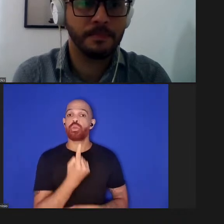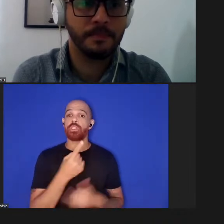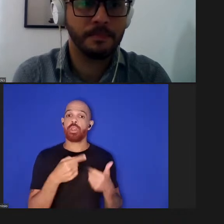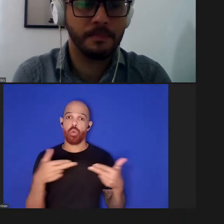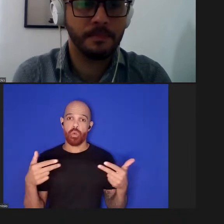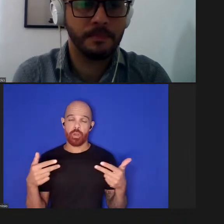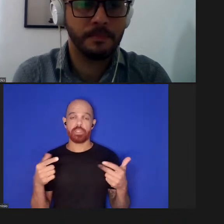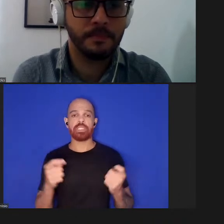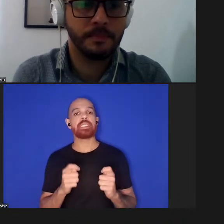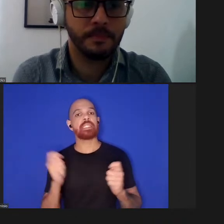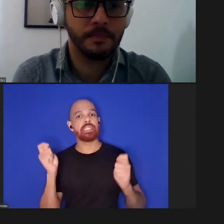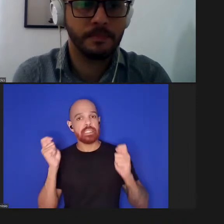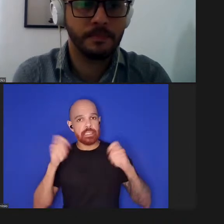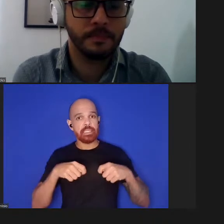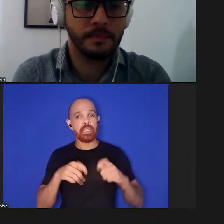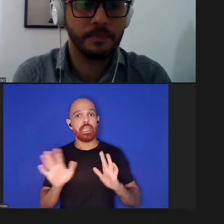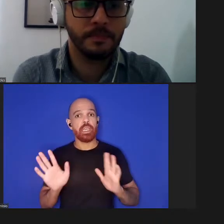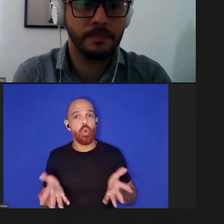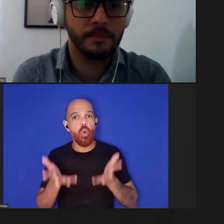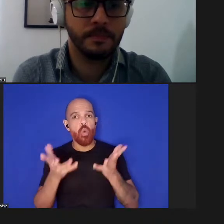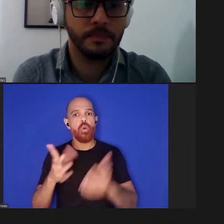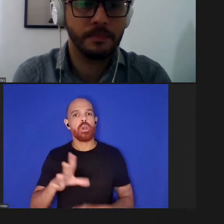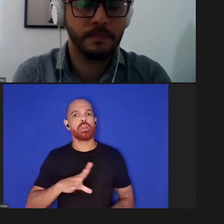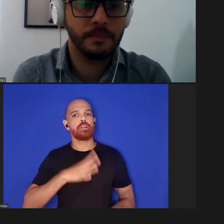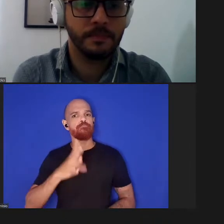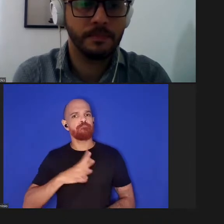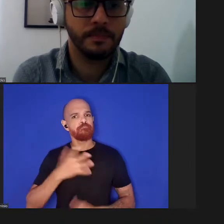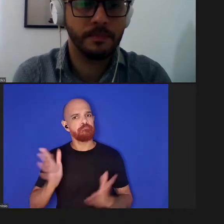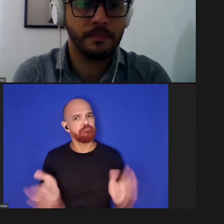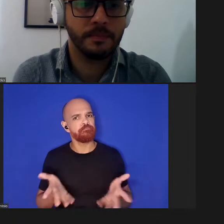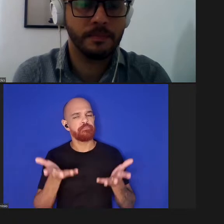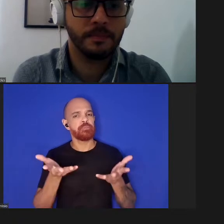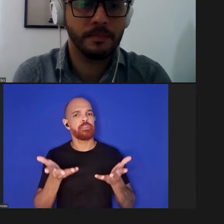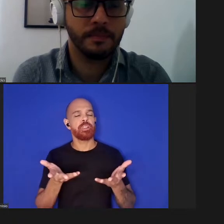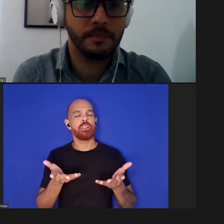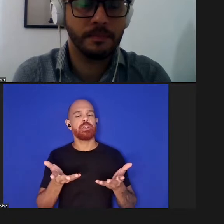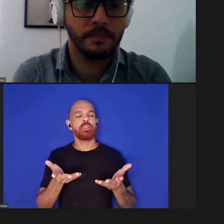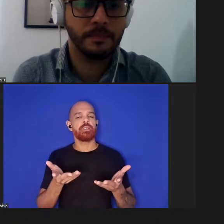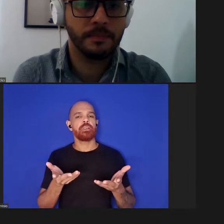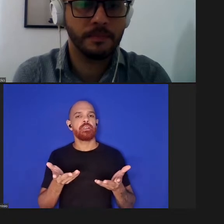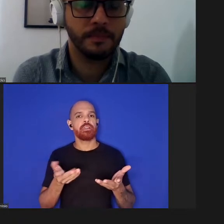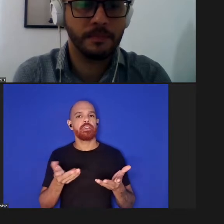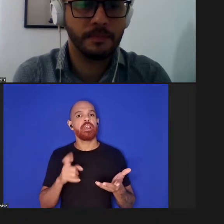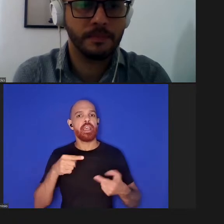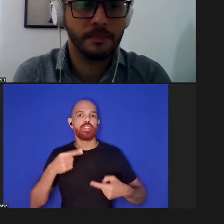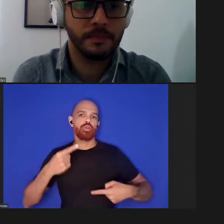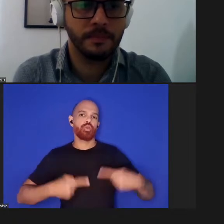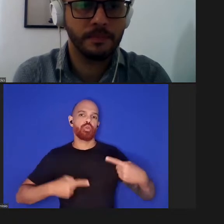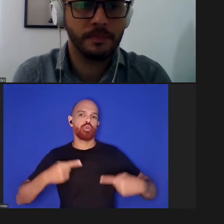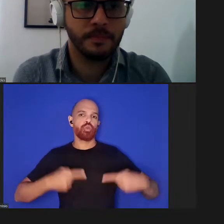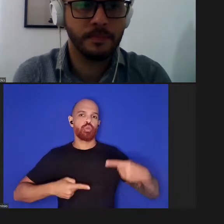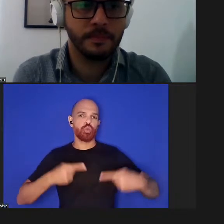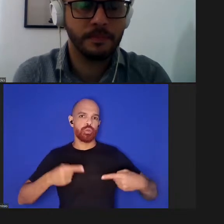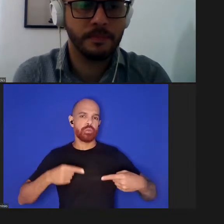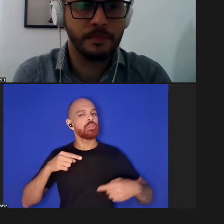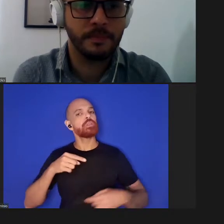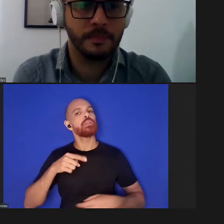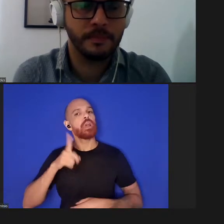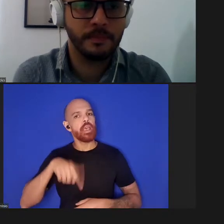encorajo que eu incentivo é a discussão são os debates